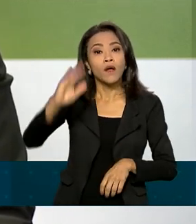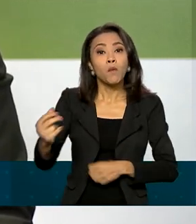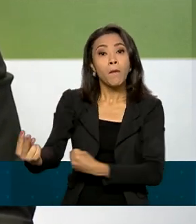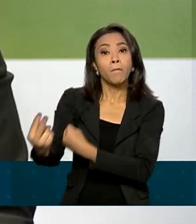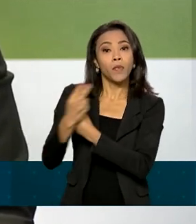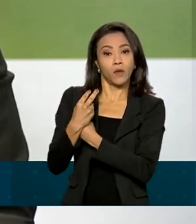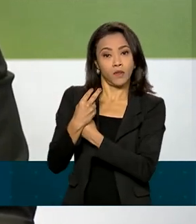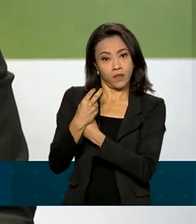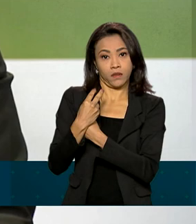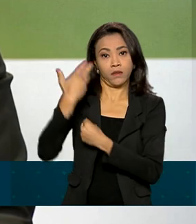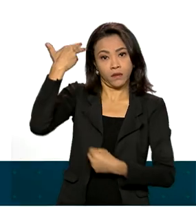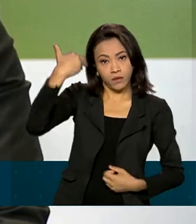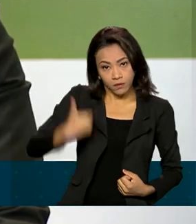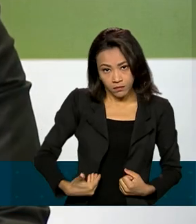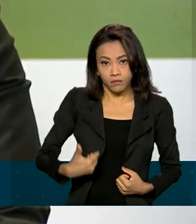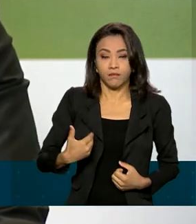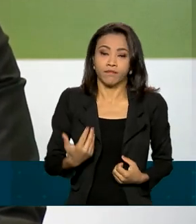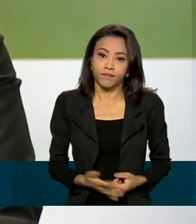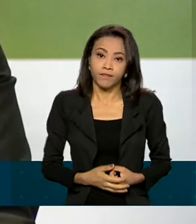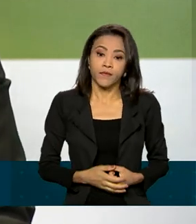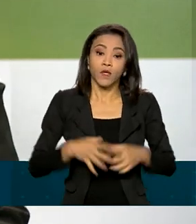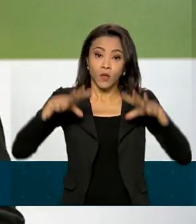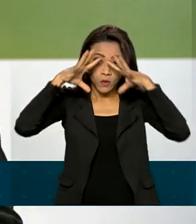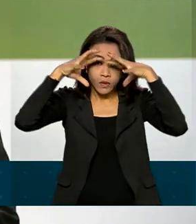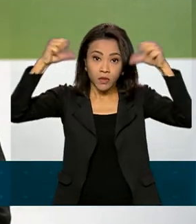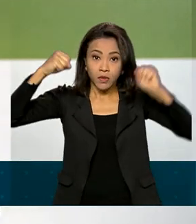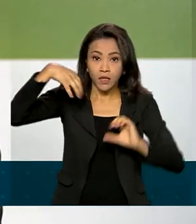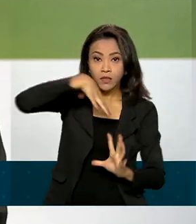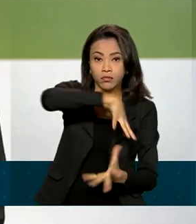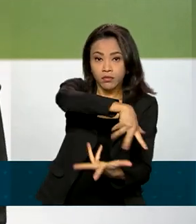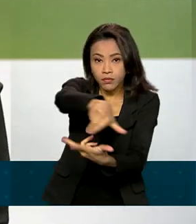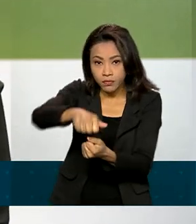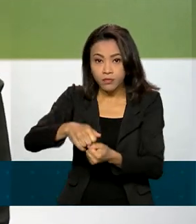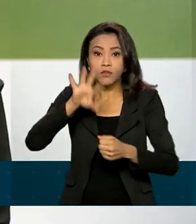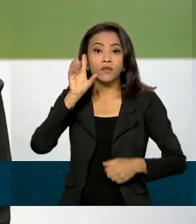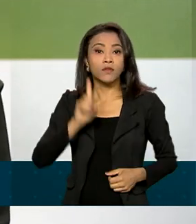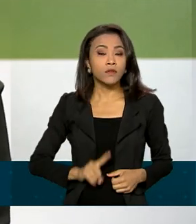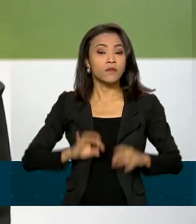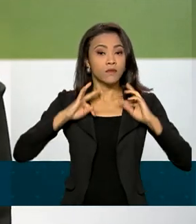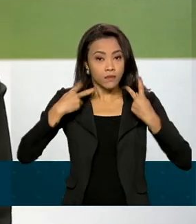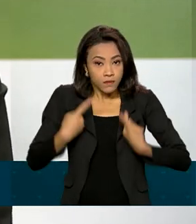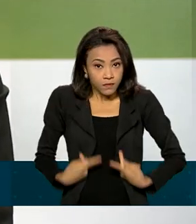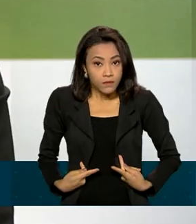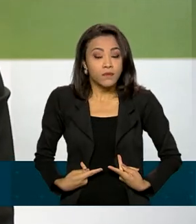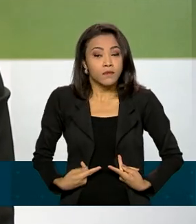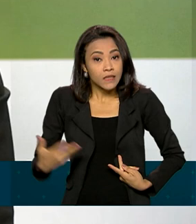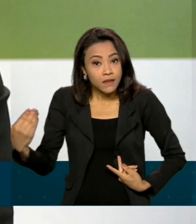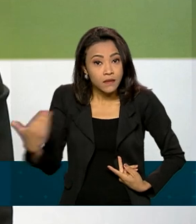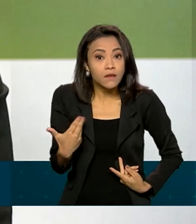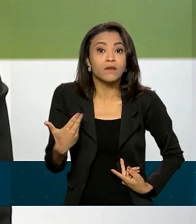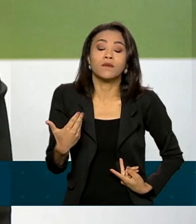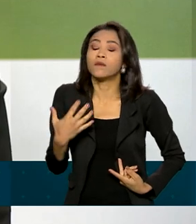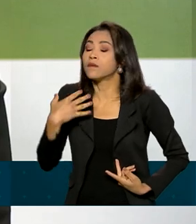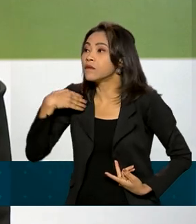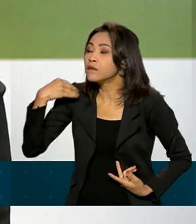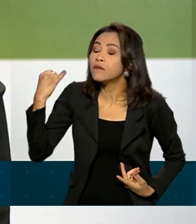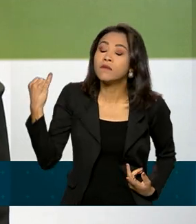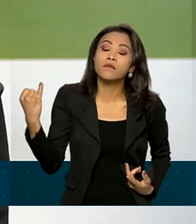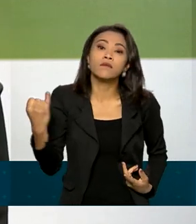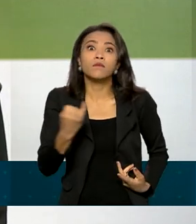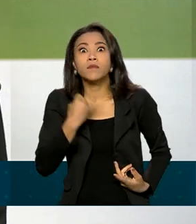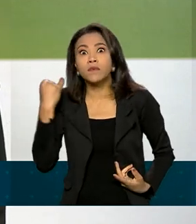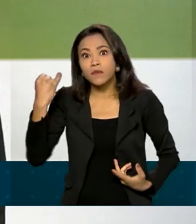adicional e complementar. Os tribunais internacionais de direitos humanos foram parte indissociável dessa